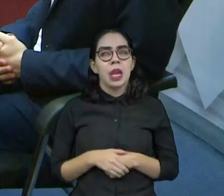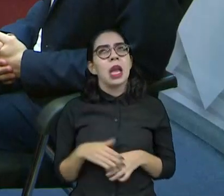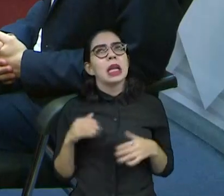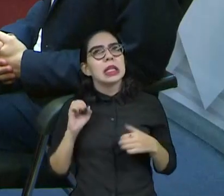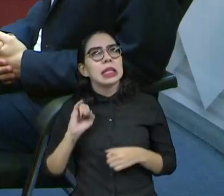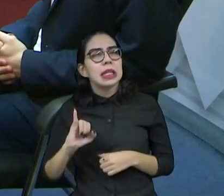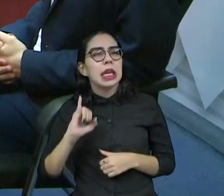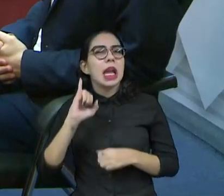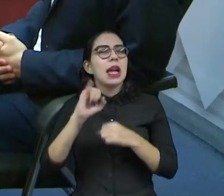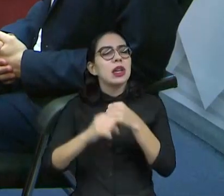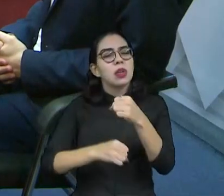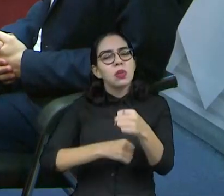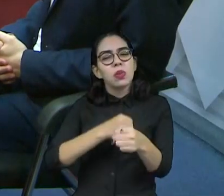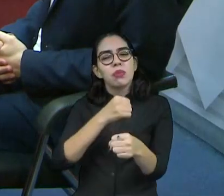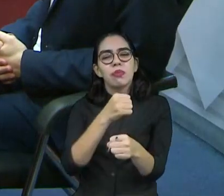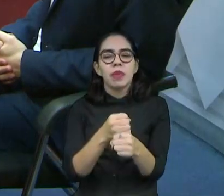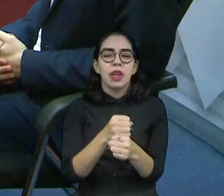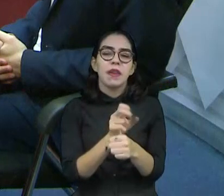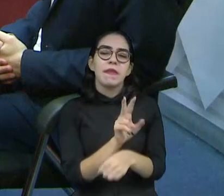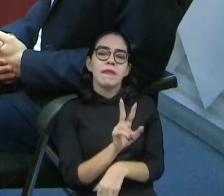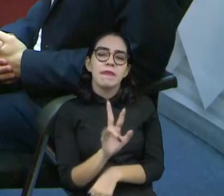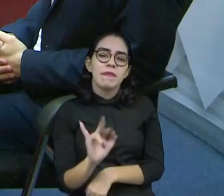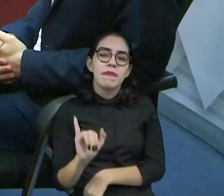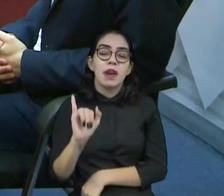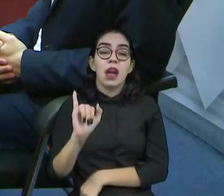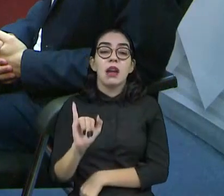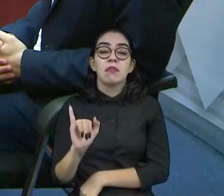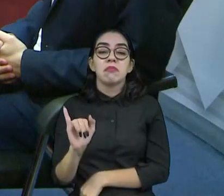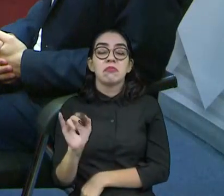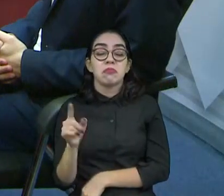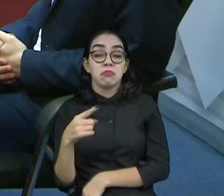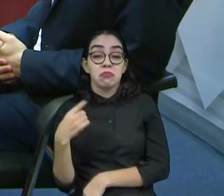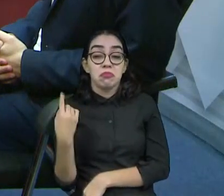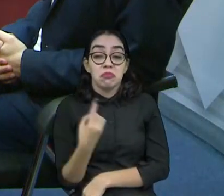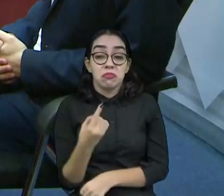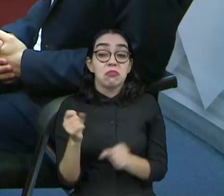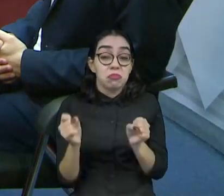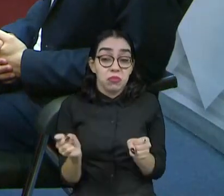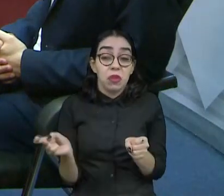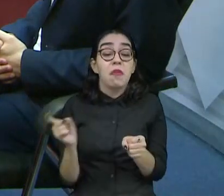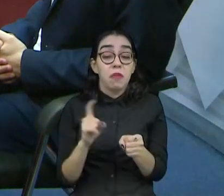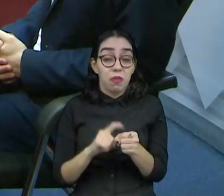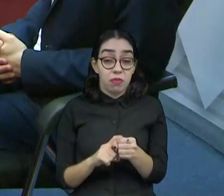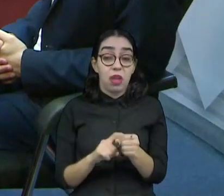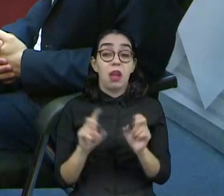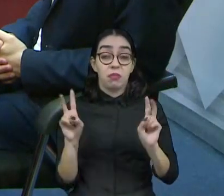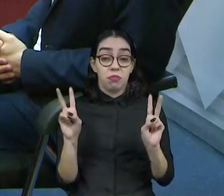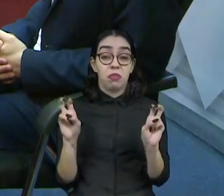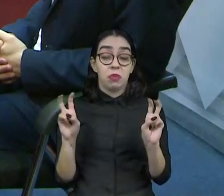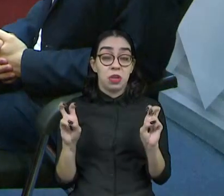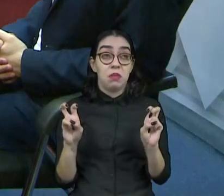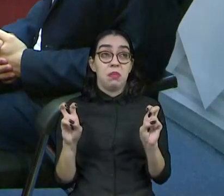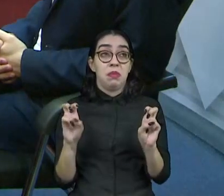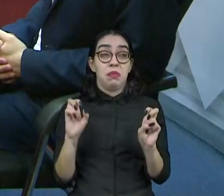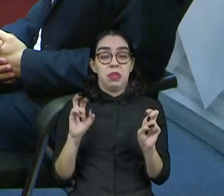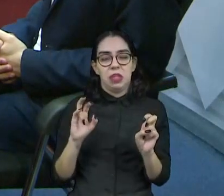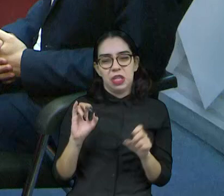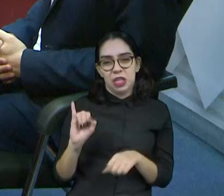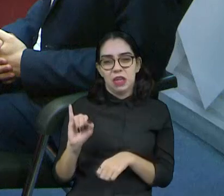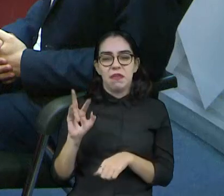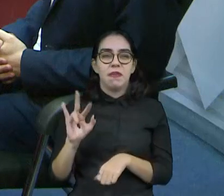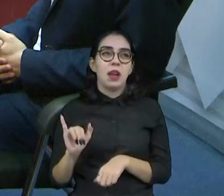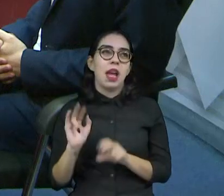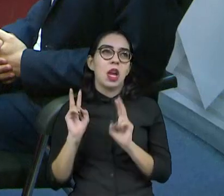da eleição, que passa a eleição, a Carla Michele, a Lídia, podem falar também. Será que eles vão continuar